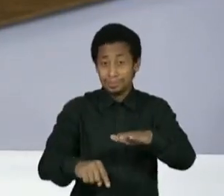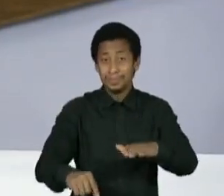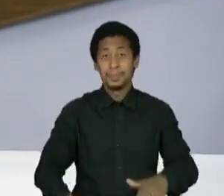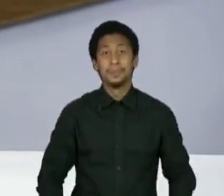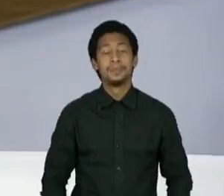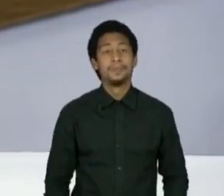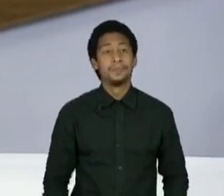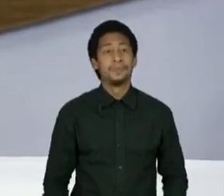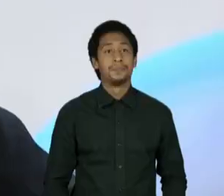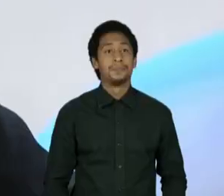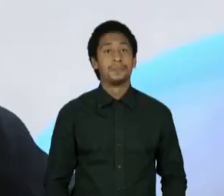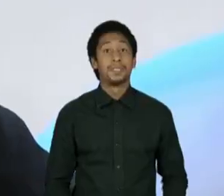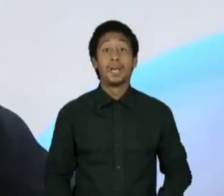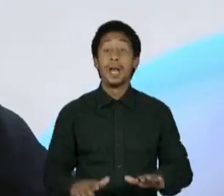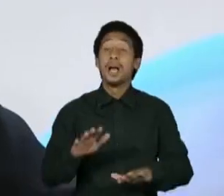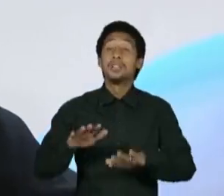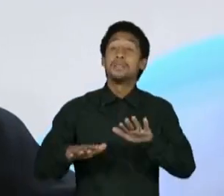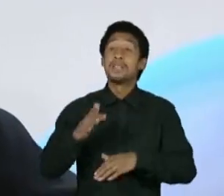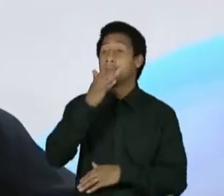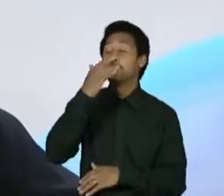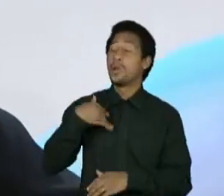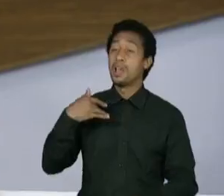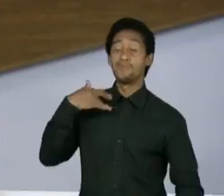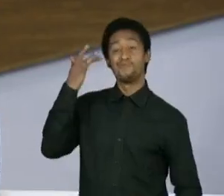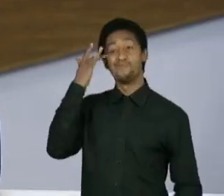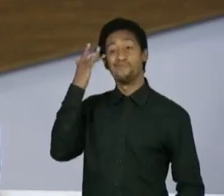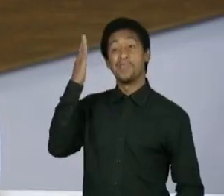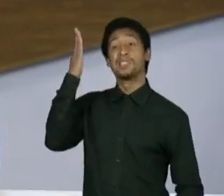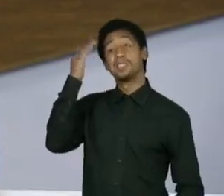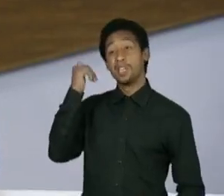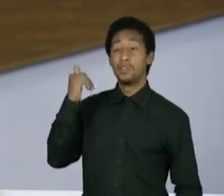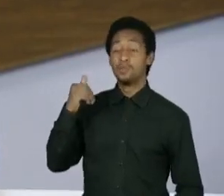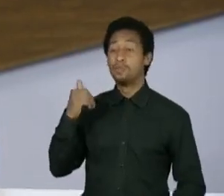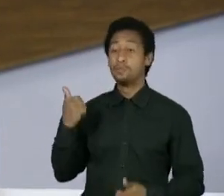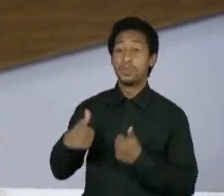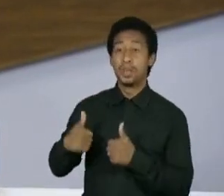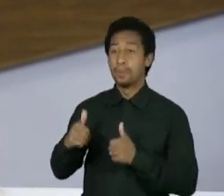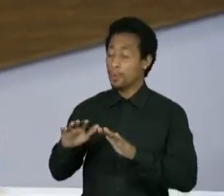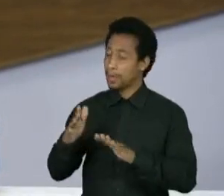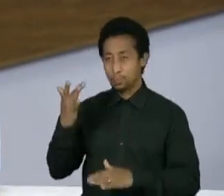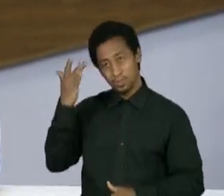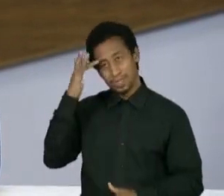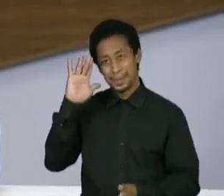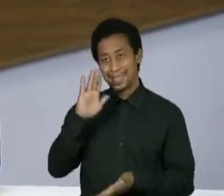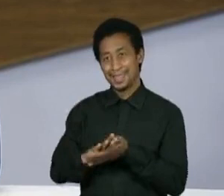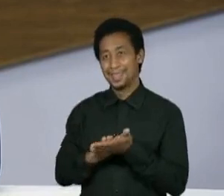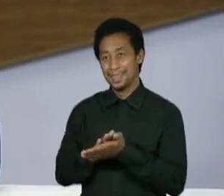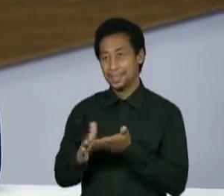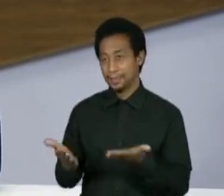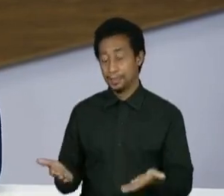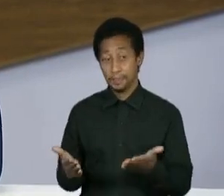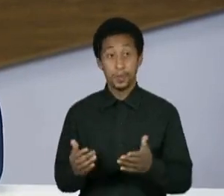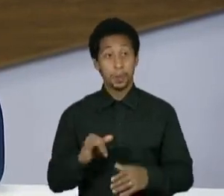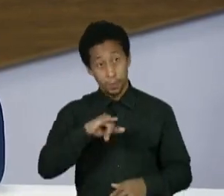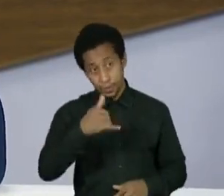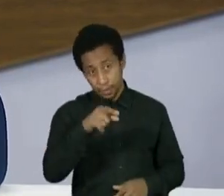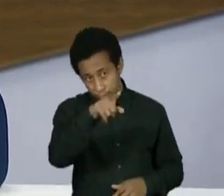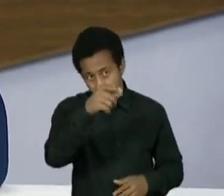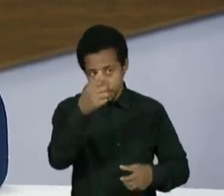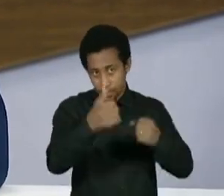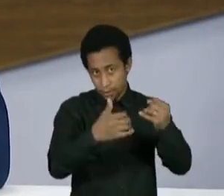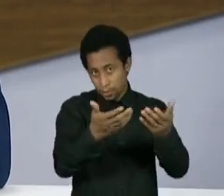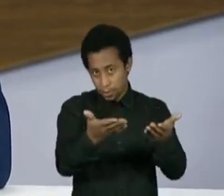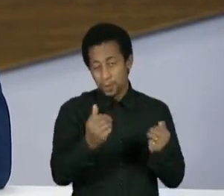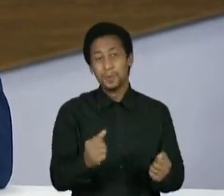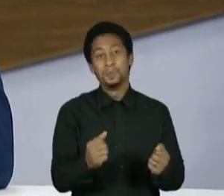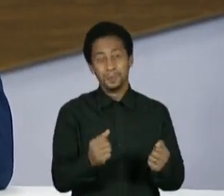Quem acha que sabe só o futebol, nada futebol sabe. Retranca a gente fala daqui um pouco, mas pegando o carona em algumas coisas que você já falou, e até porque isso vai